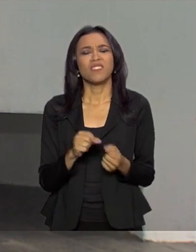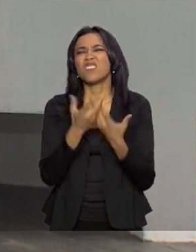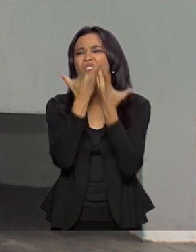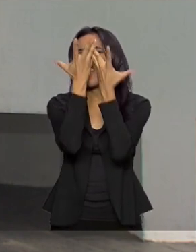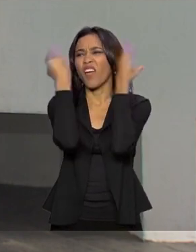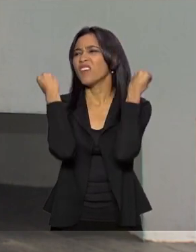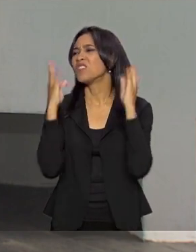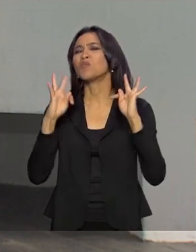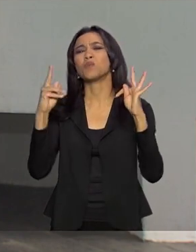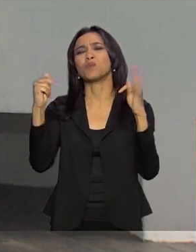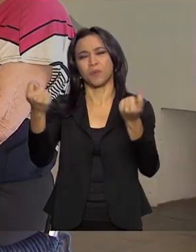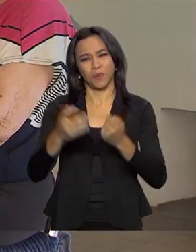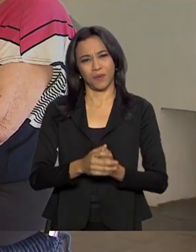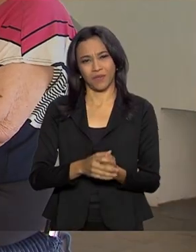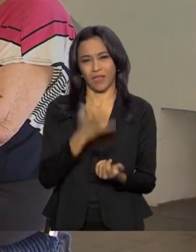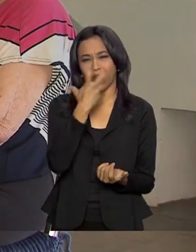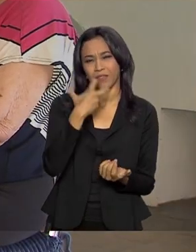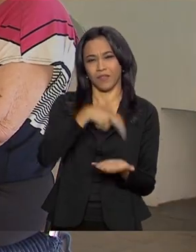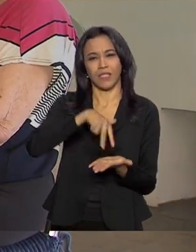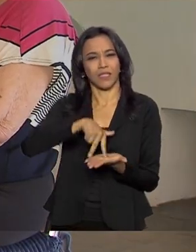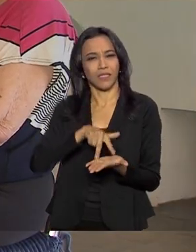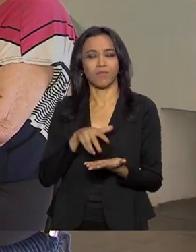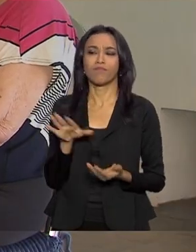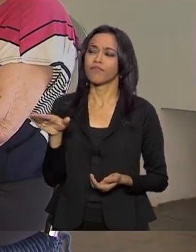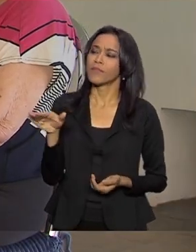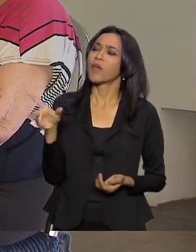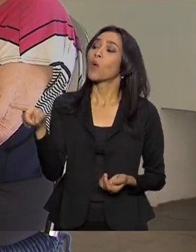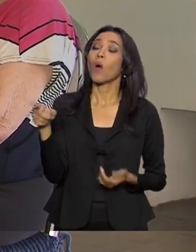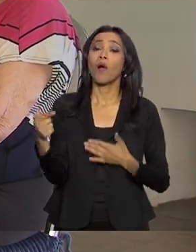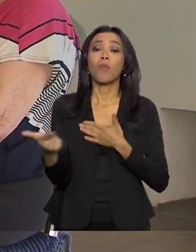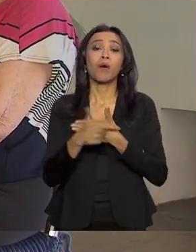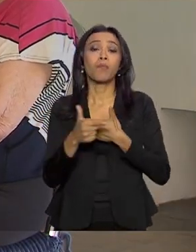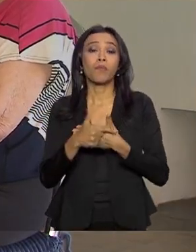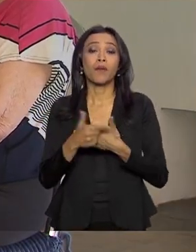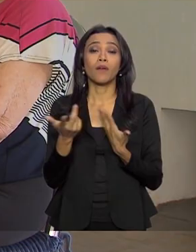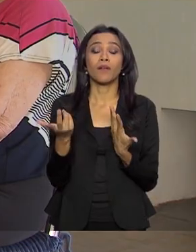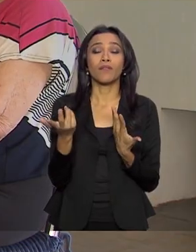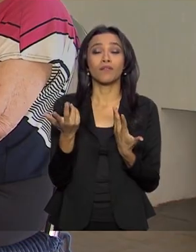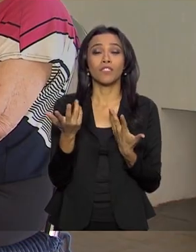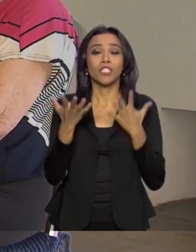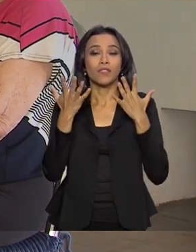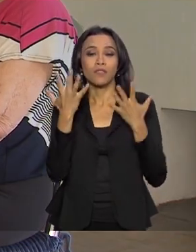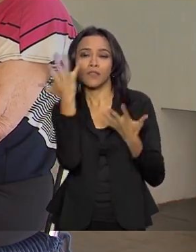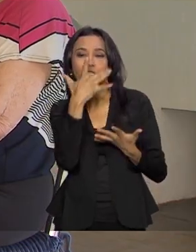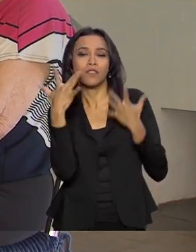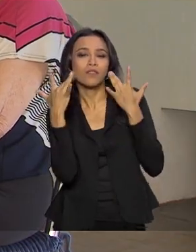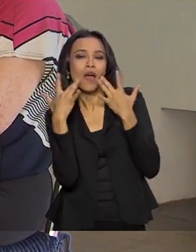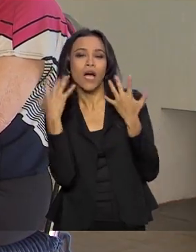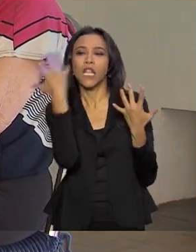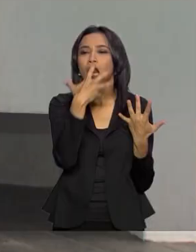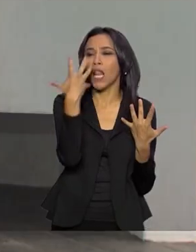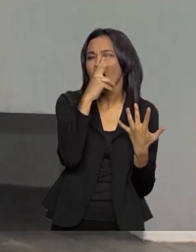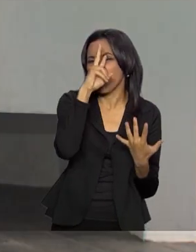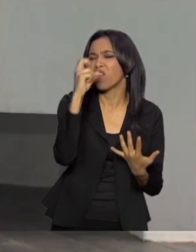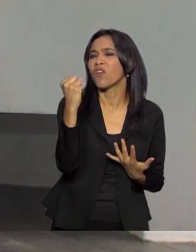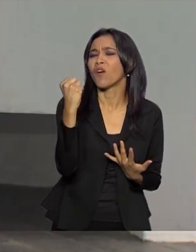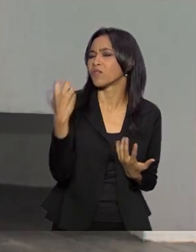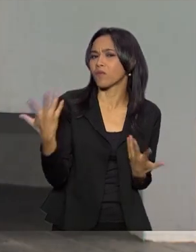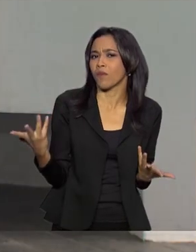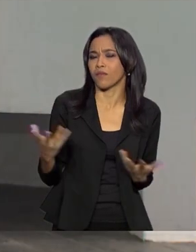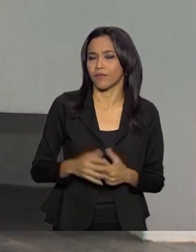tudo. É. Qual o personagem de musical, assim, para você, mais forte? Nossa!